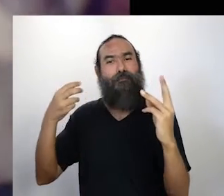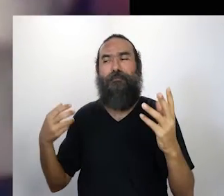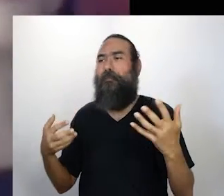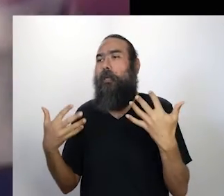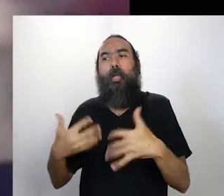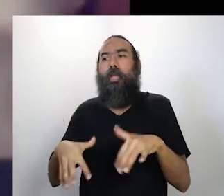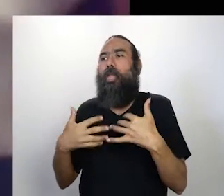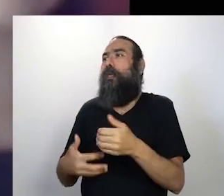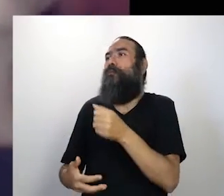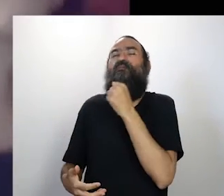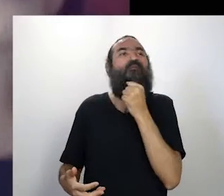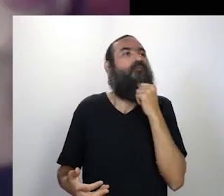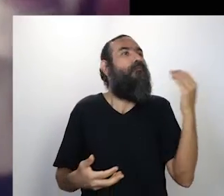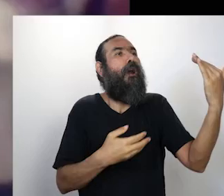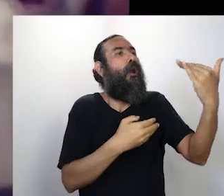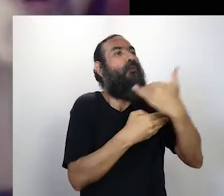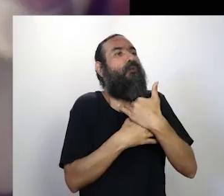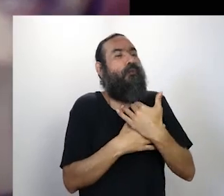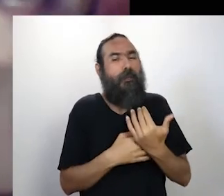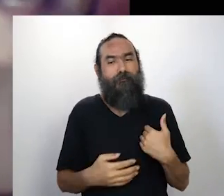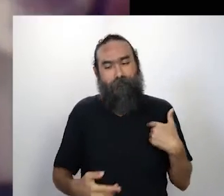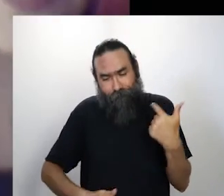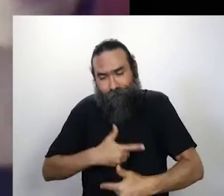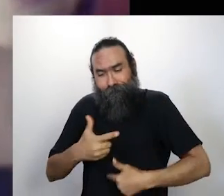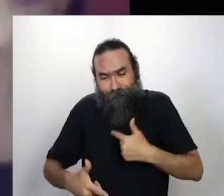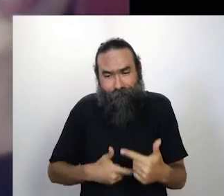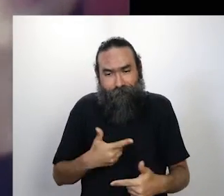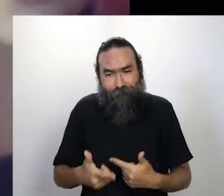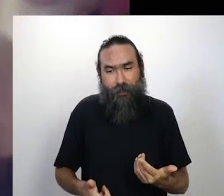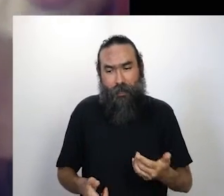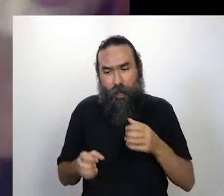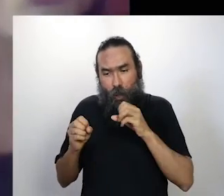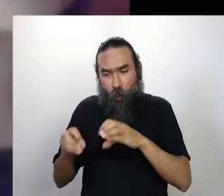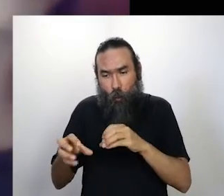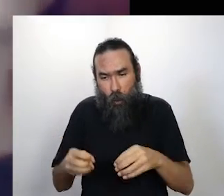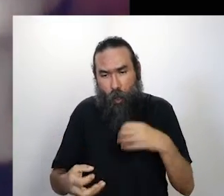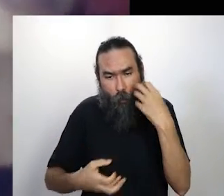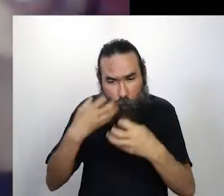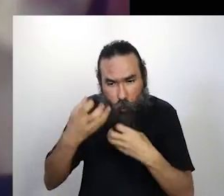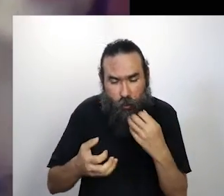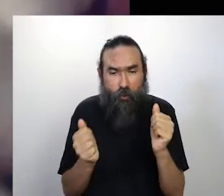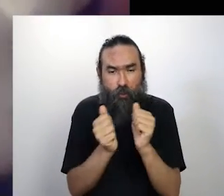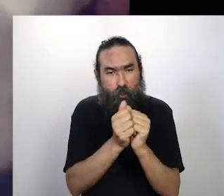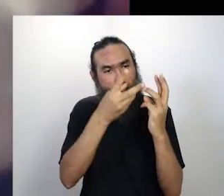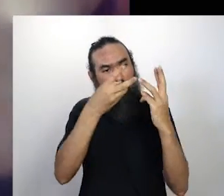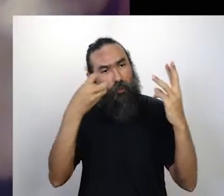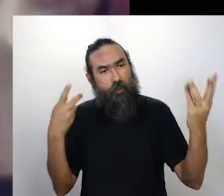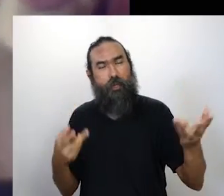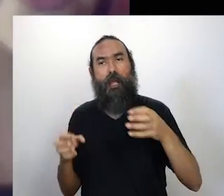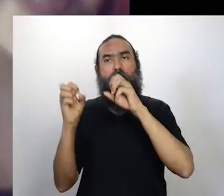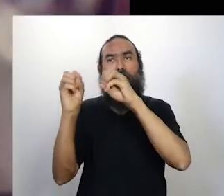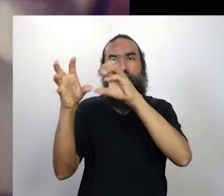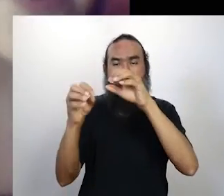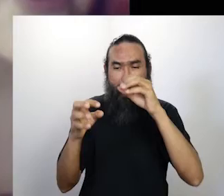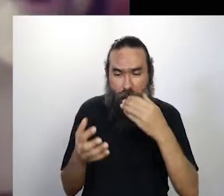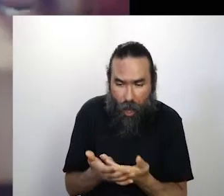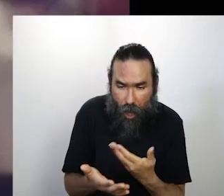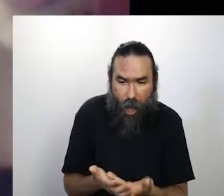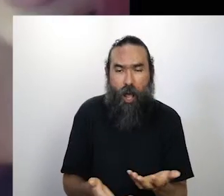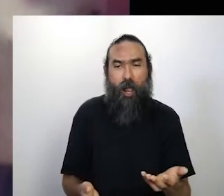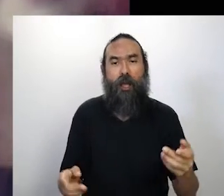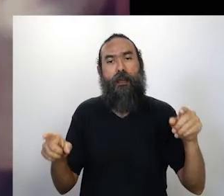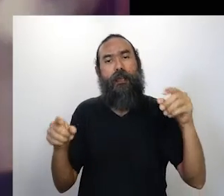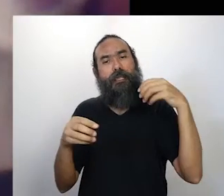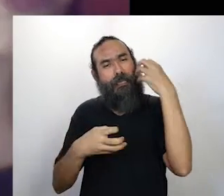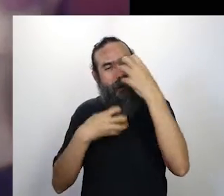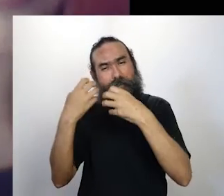vai meio fazendo de tudo um pouco, na educação musical com os indígenas, dando aula, fazendo os ensaios com coral,